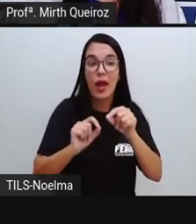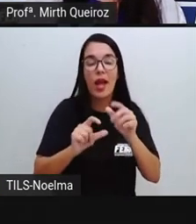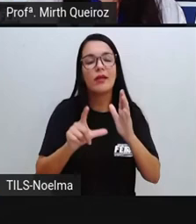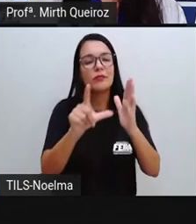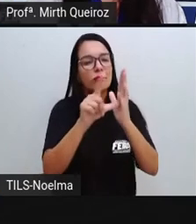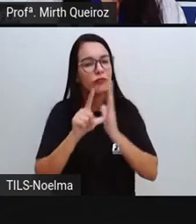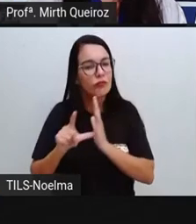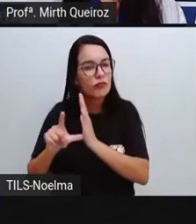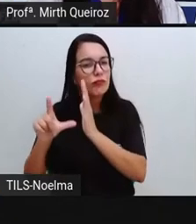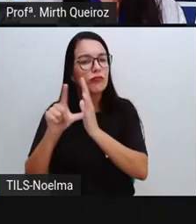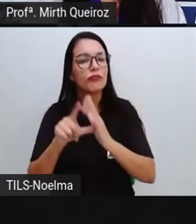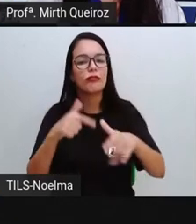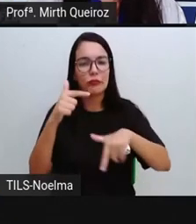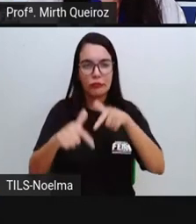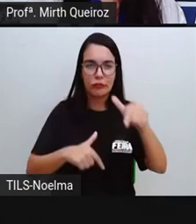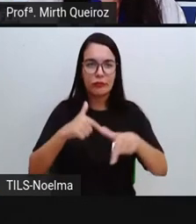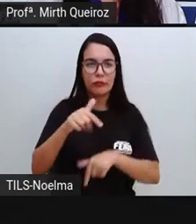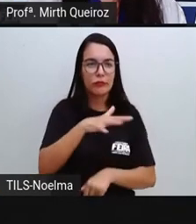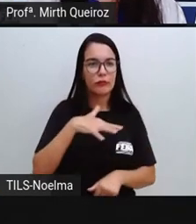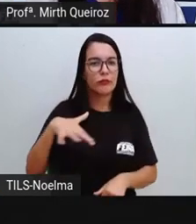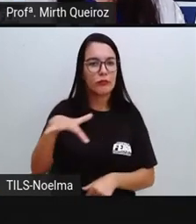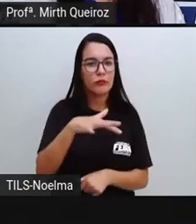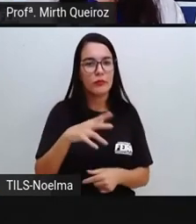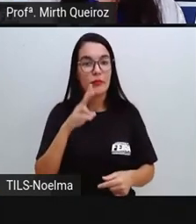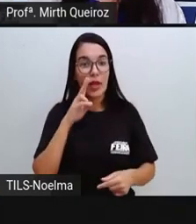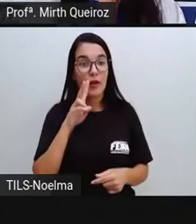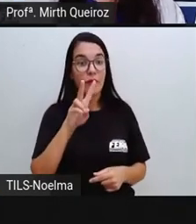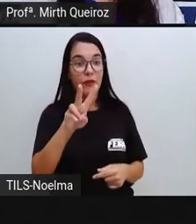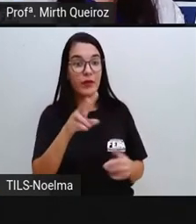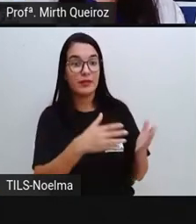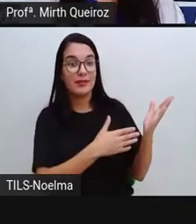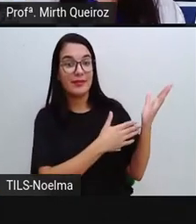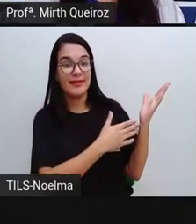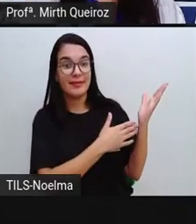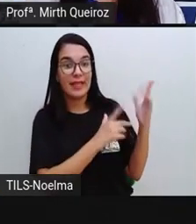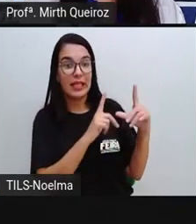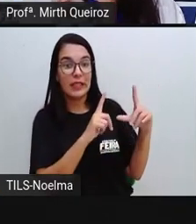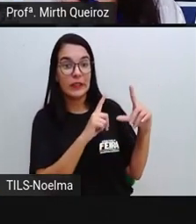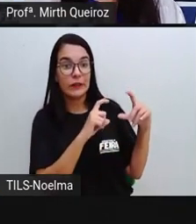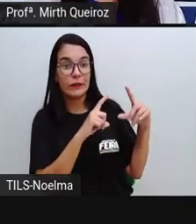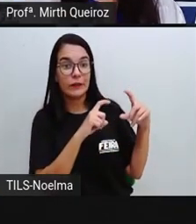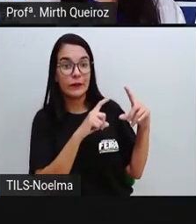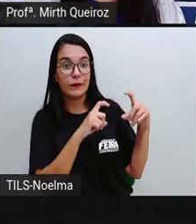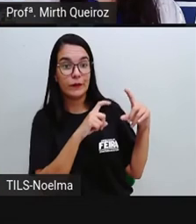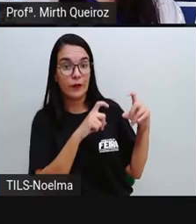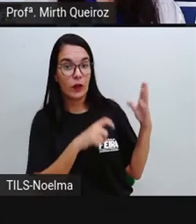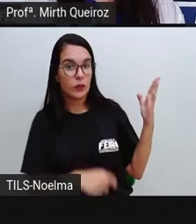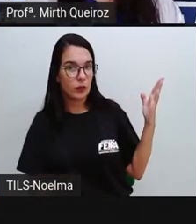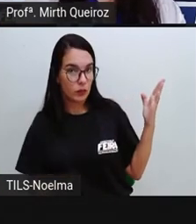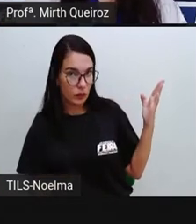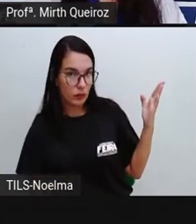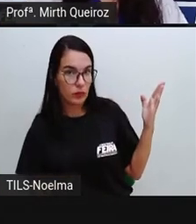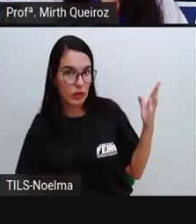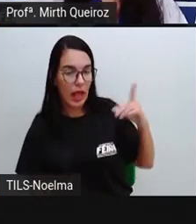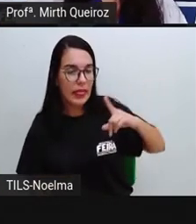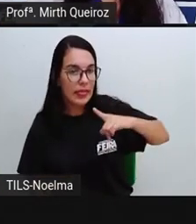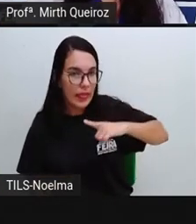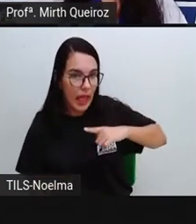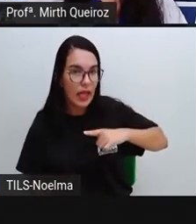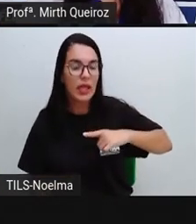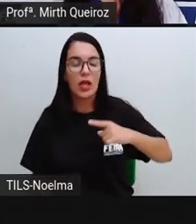serviço em geral. Observe essa paisagem, essa imagem, né? Nós temos uma